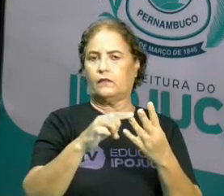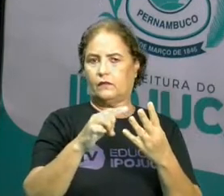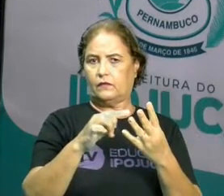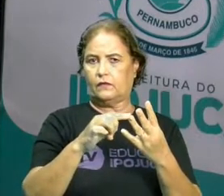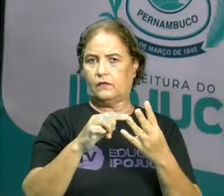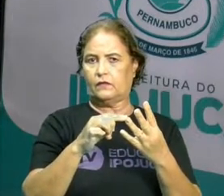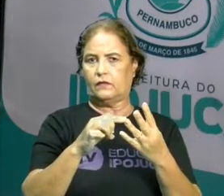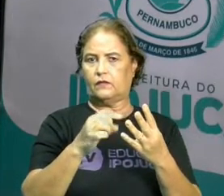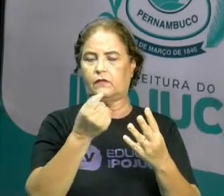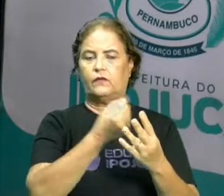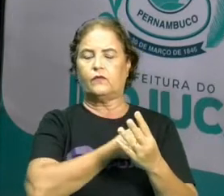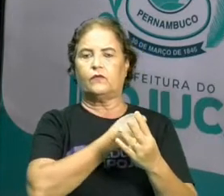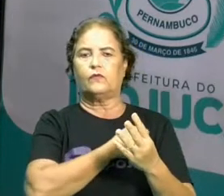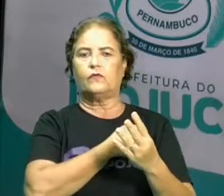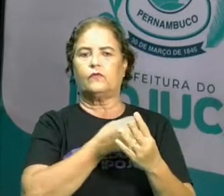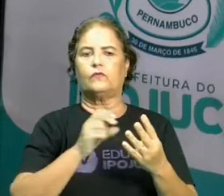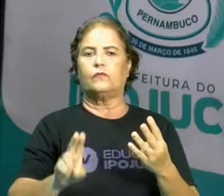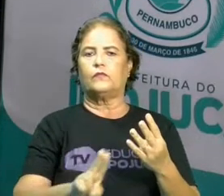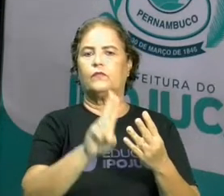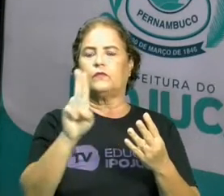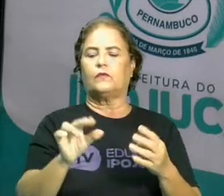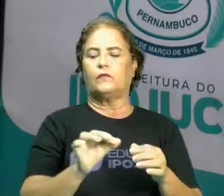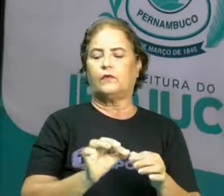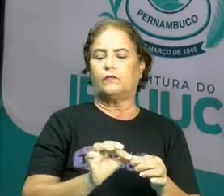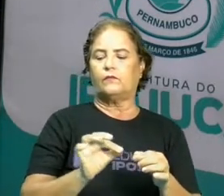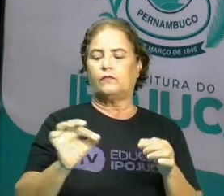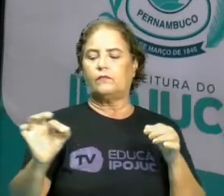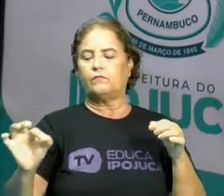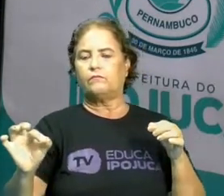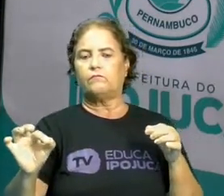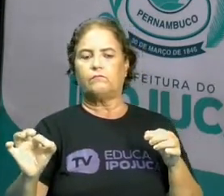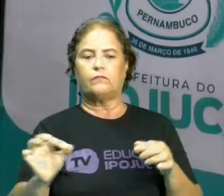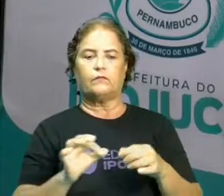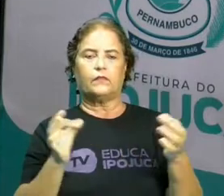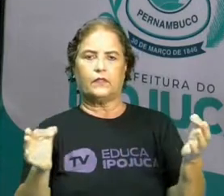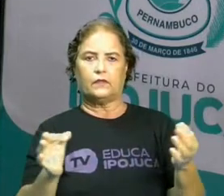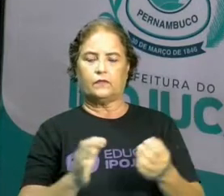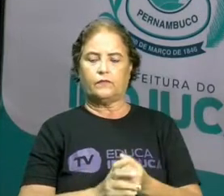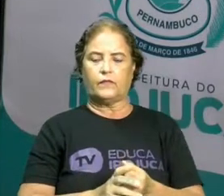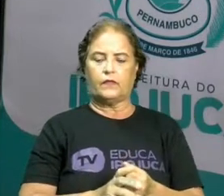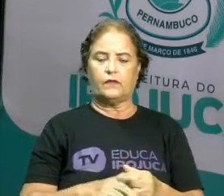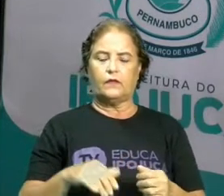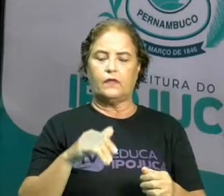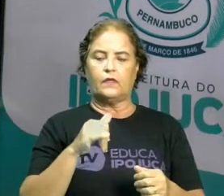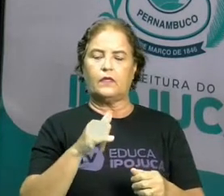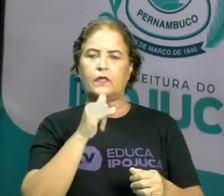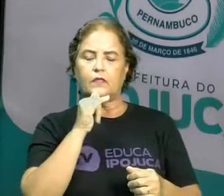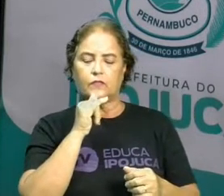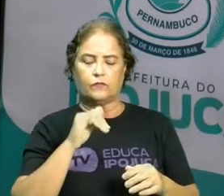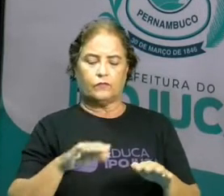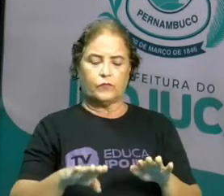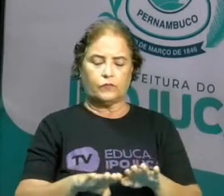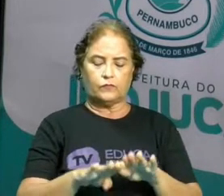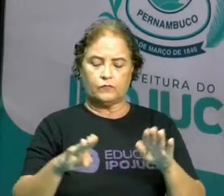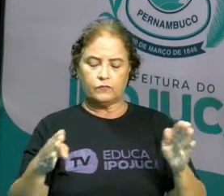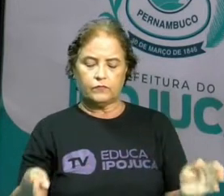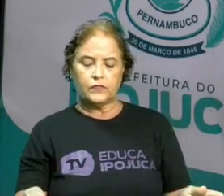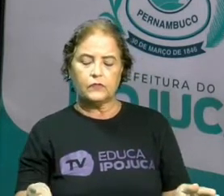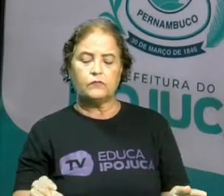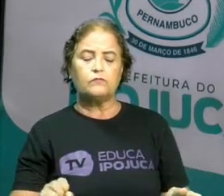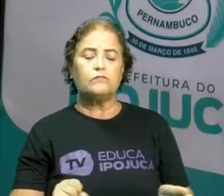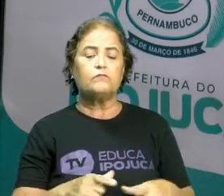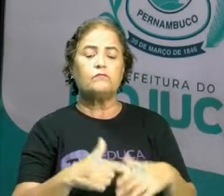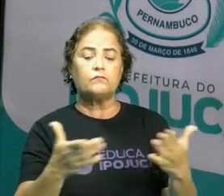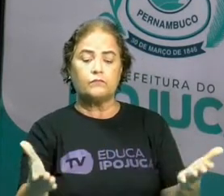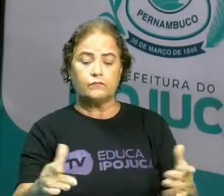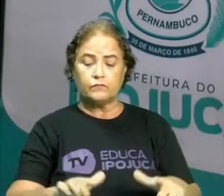os números também servem para medir. Quando você vai pegar uma mesa, por exemplo, qual o tamanho dela? Será que